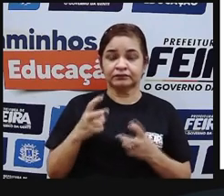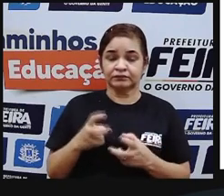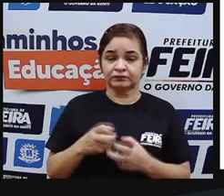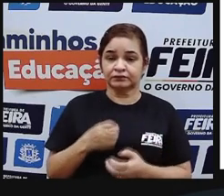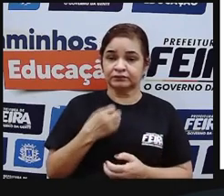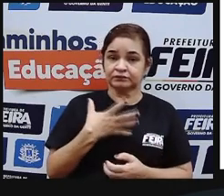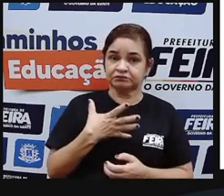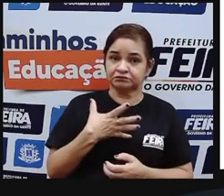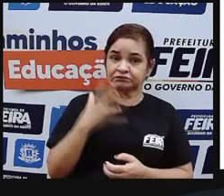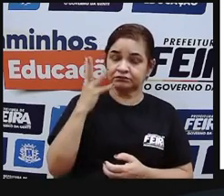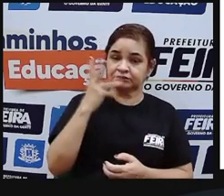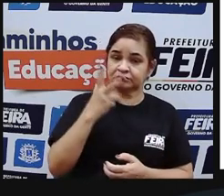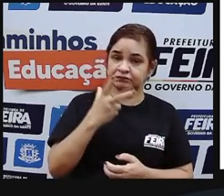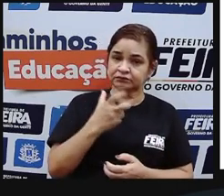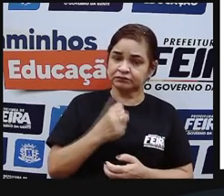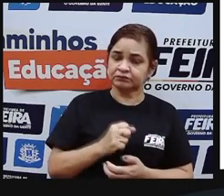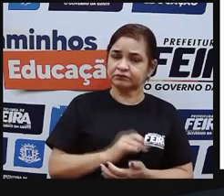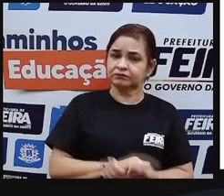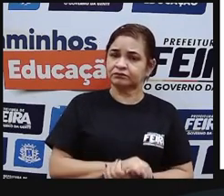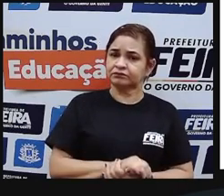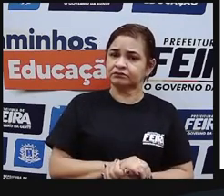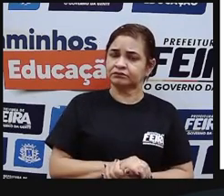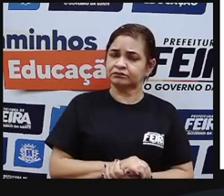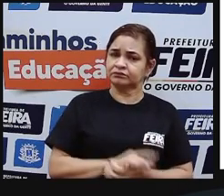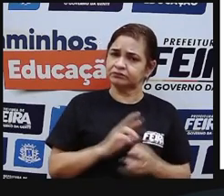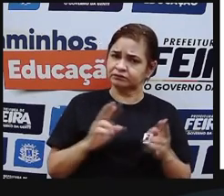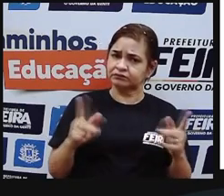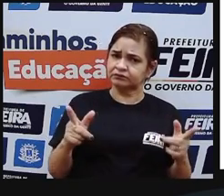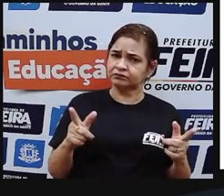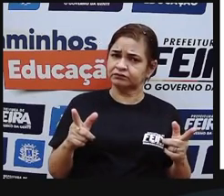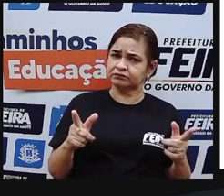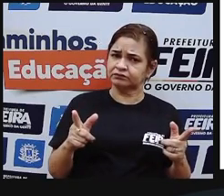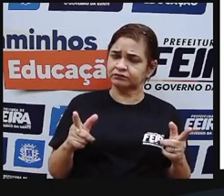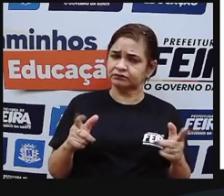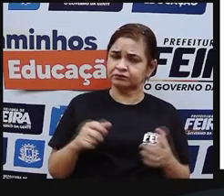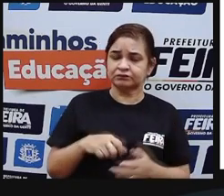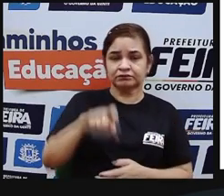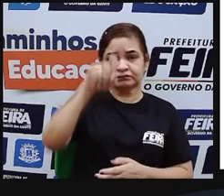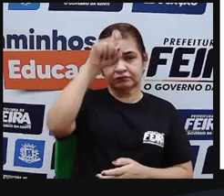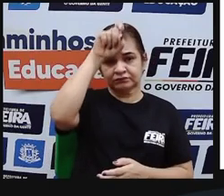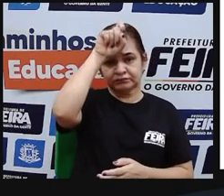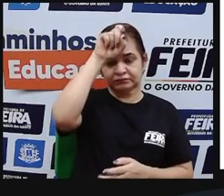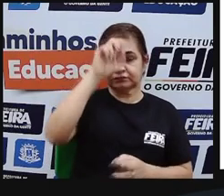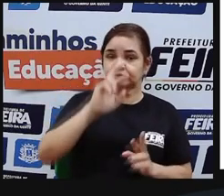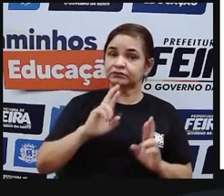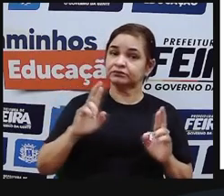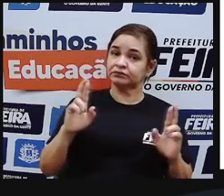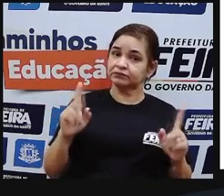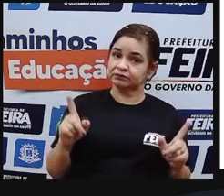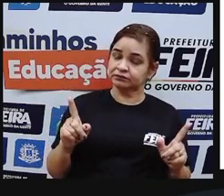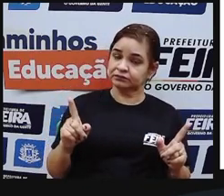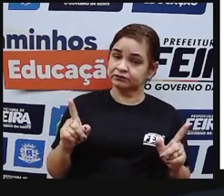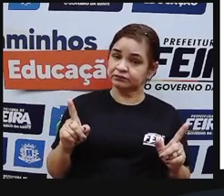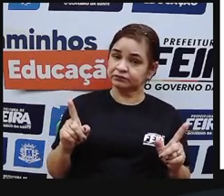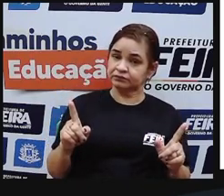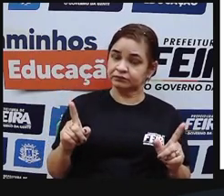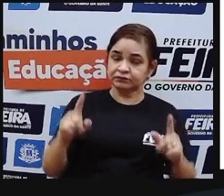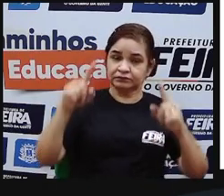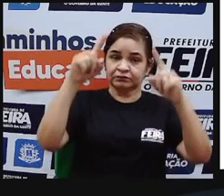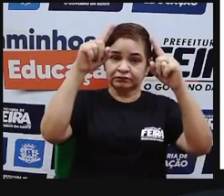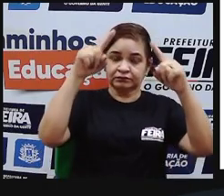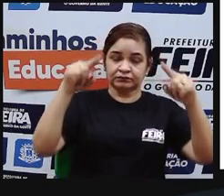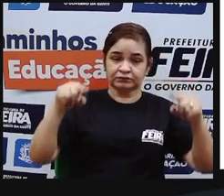maias elas são um pouquinho diferentes das pirâmides egípcias as pirâmides egípcias em formato triangular